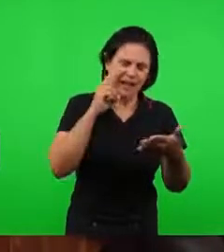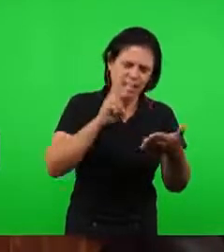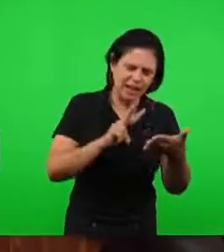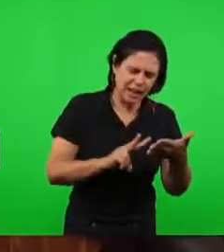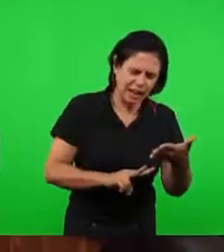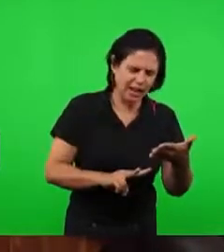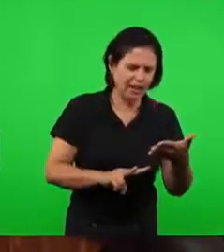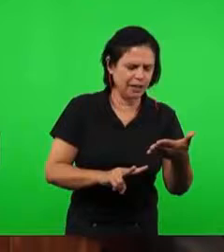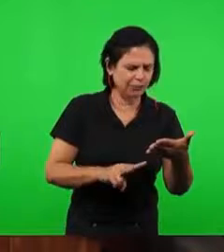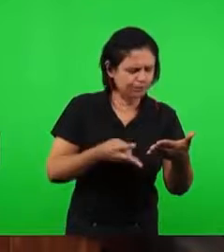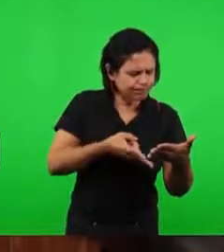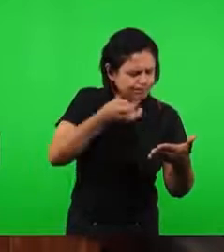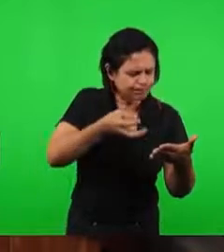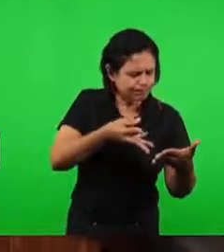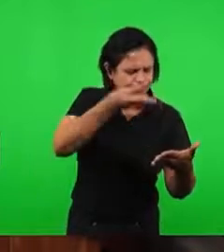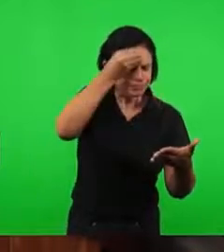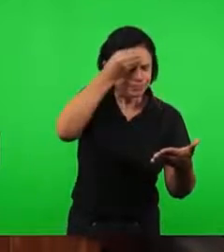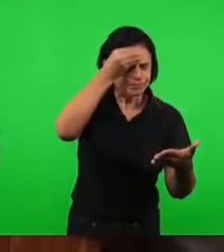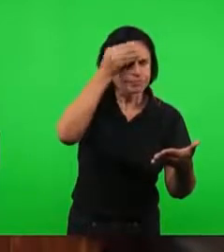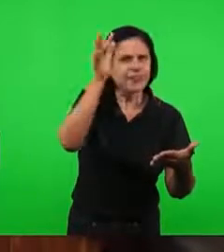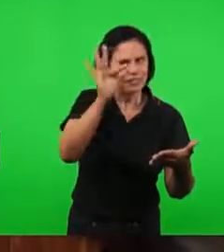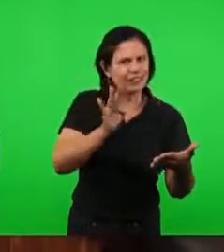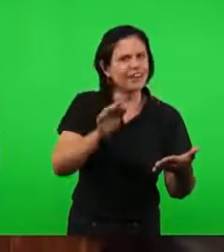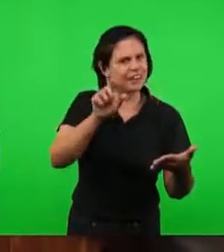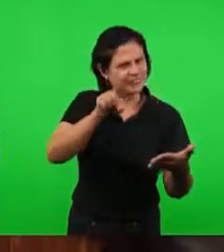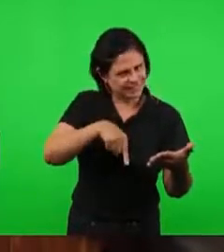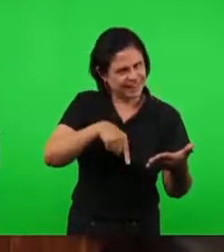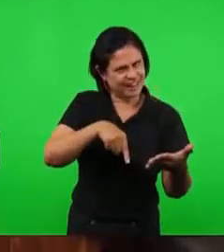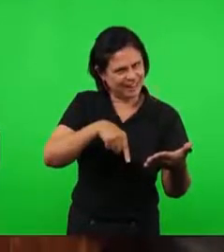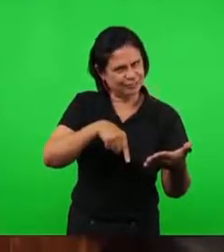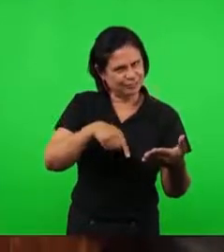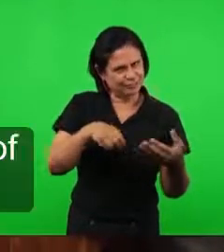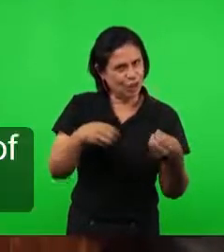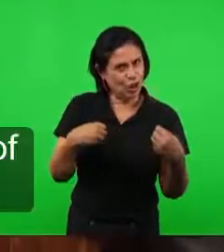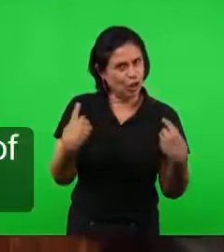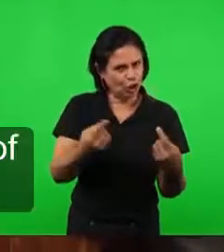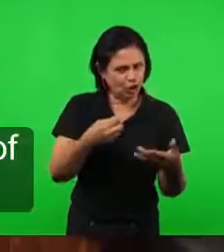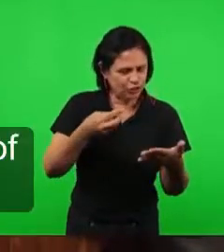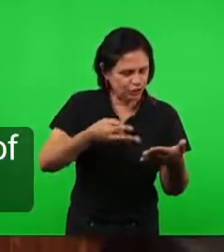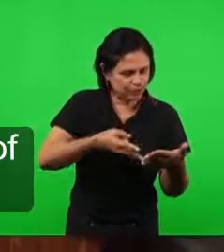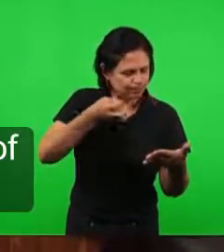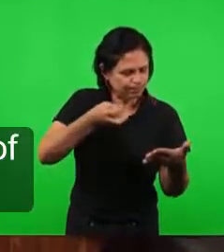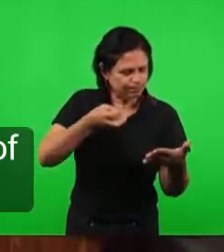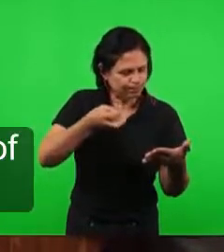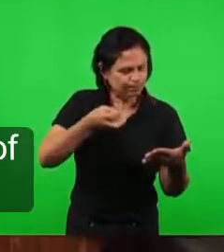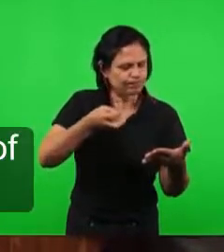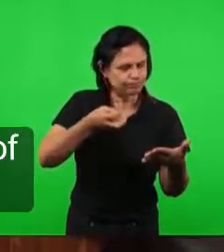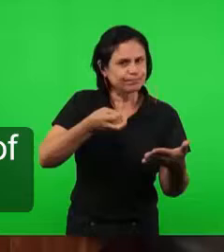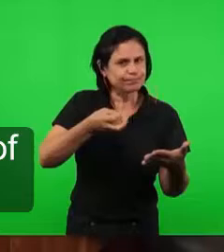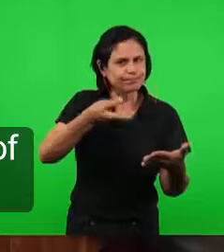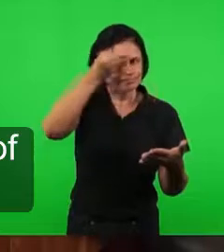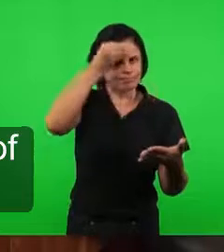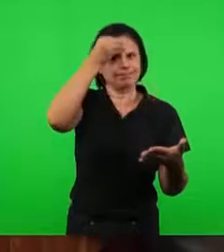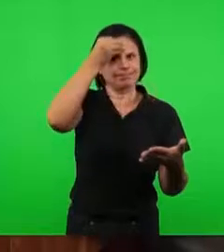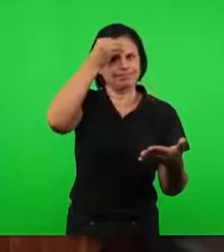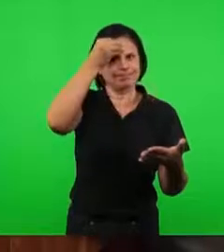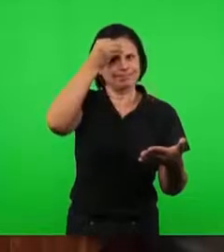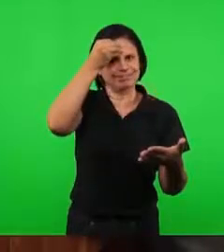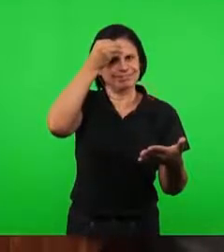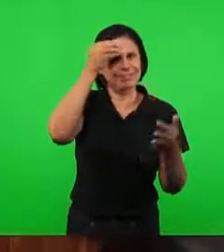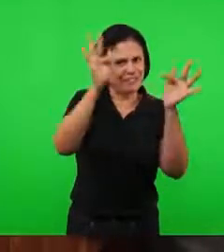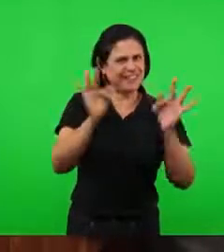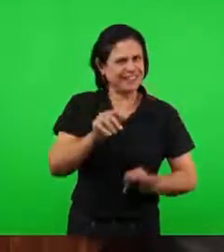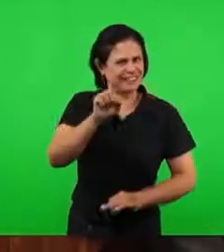também da nossa... de ouvirmos, estarmos atentos à profecia existente no livro de Apocalipse.